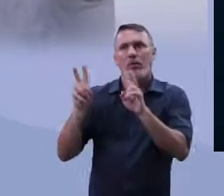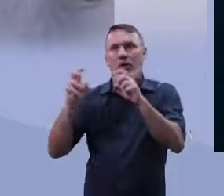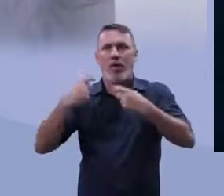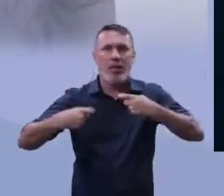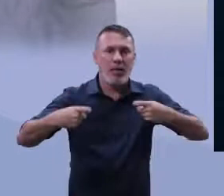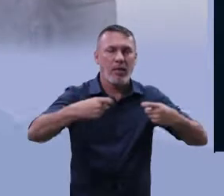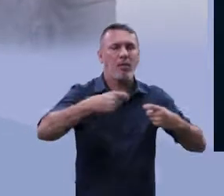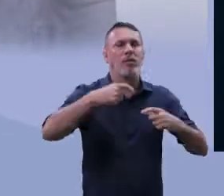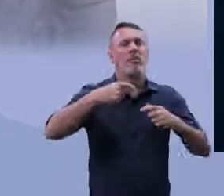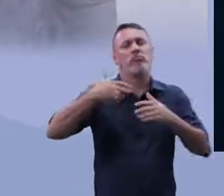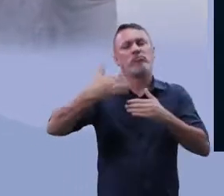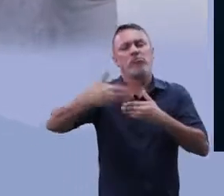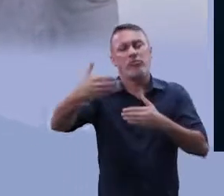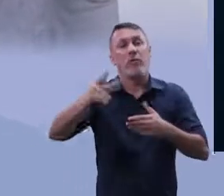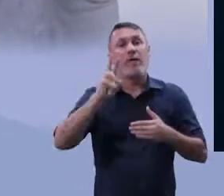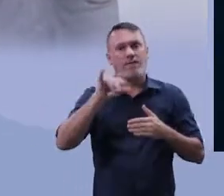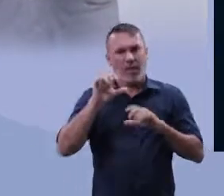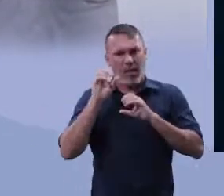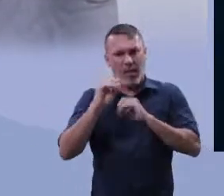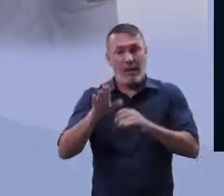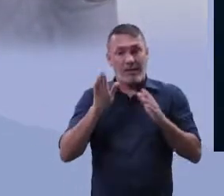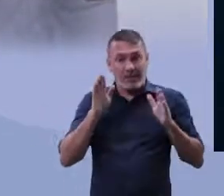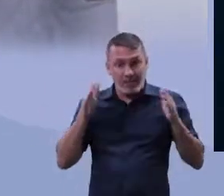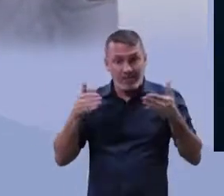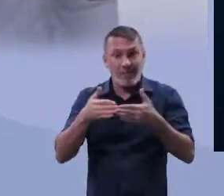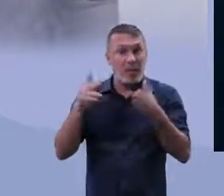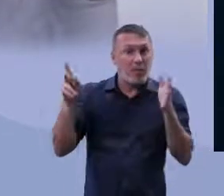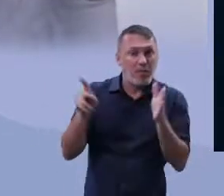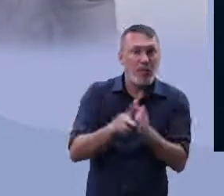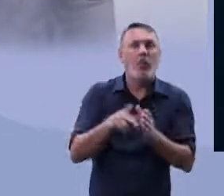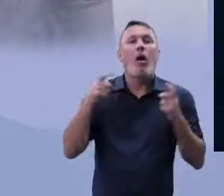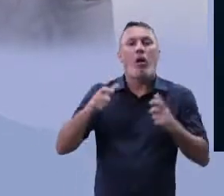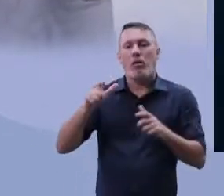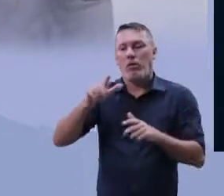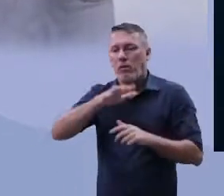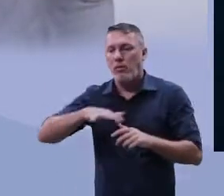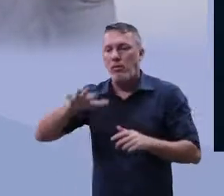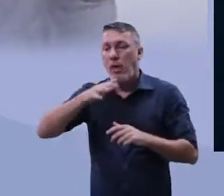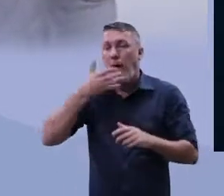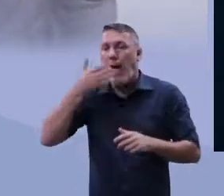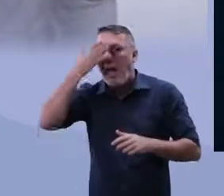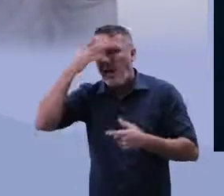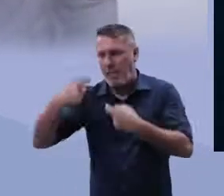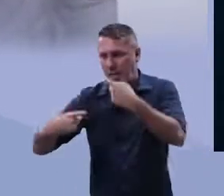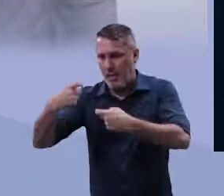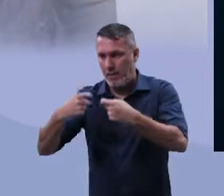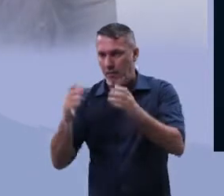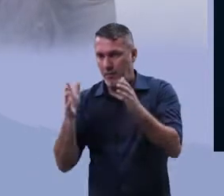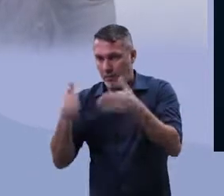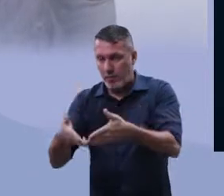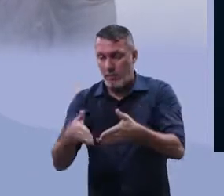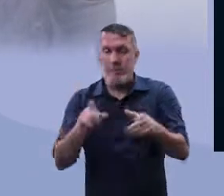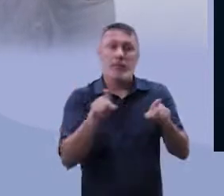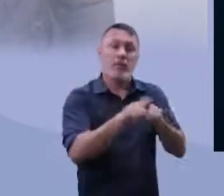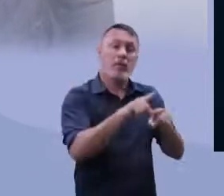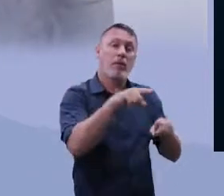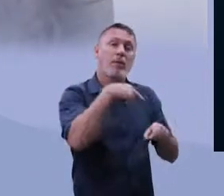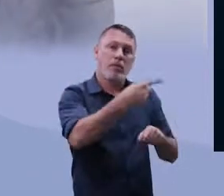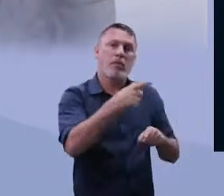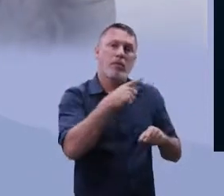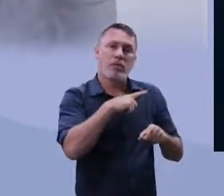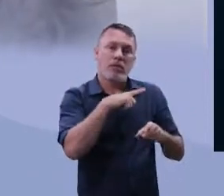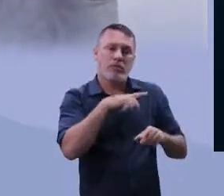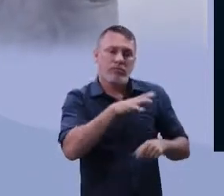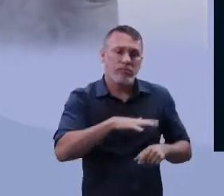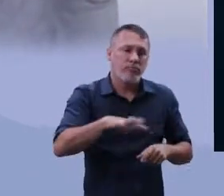Mas, mais para frente, nós vamos ter uma aula específica somente de conflitos no Oriente Médio e depois, mais à frente, uma aula específica